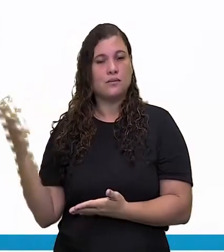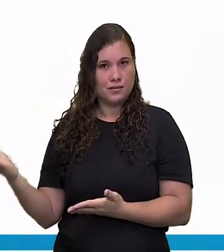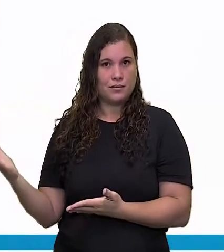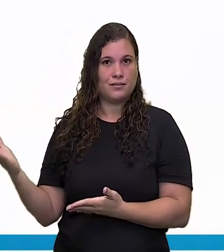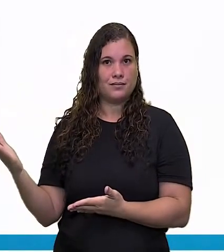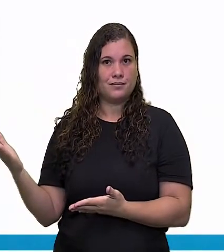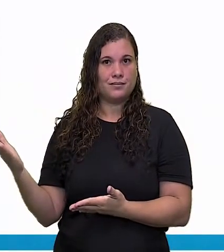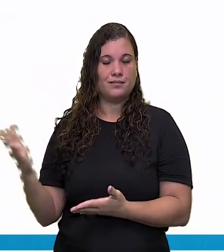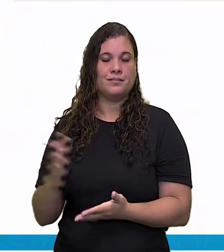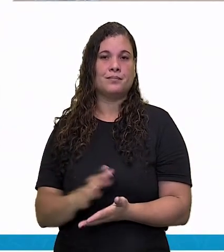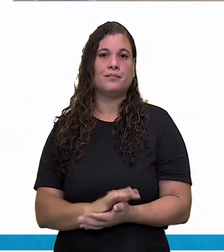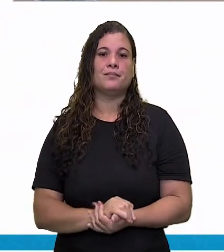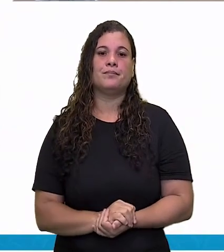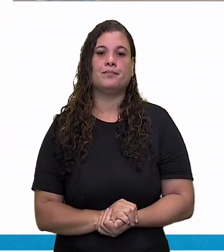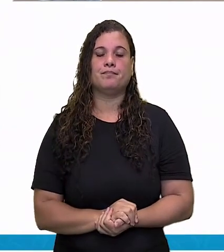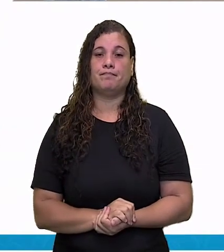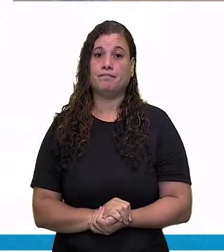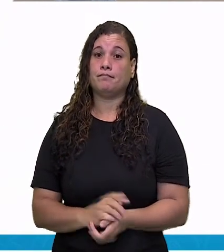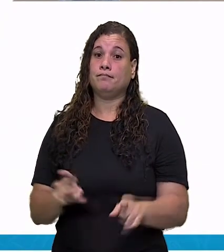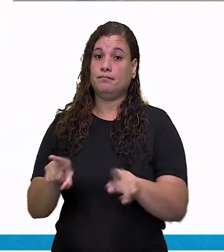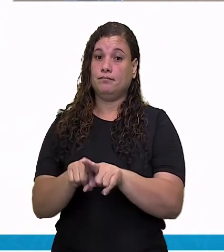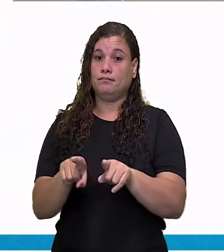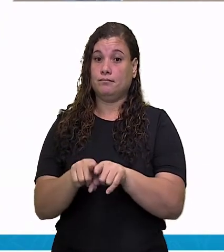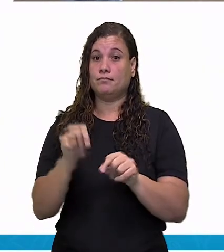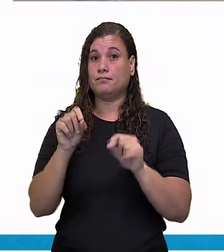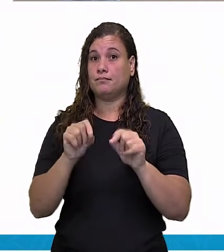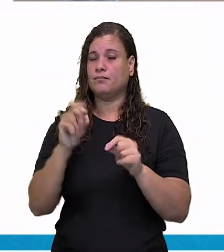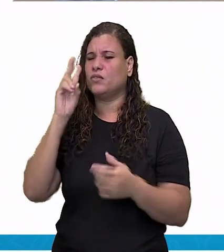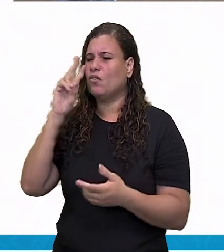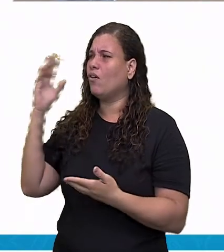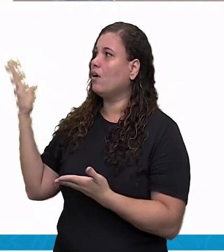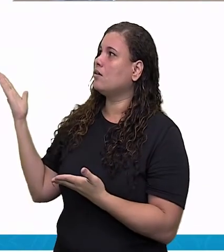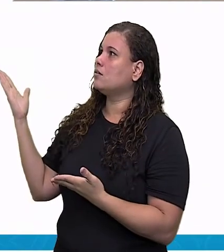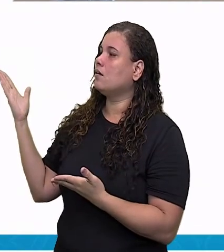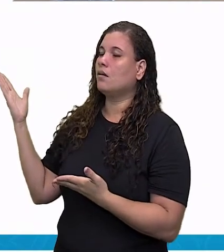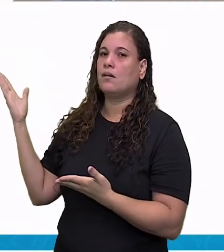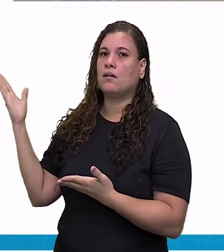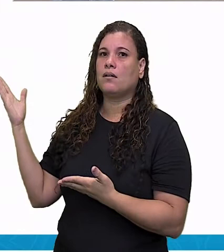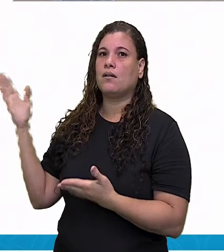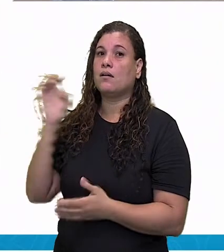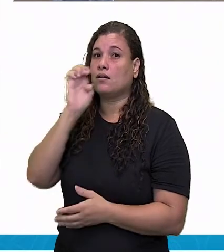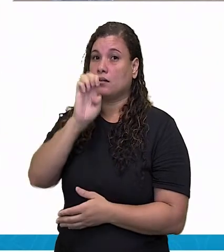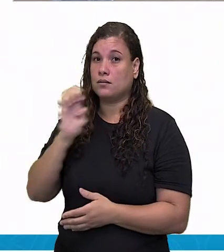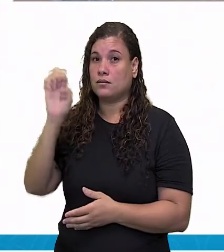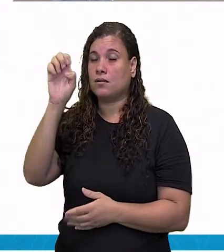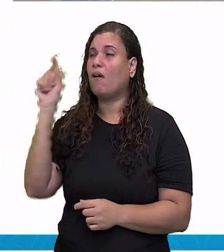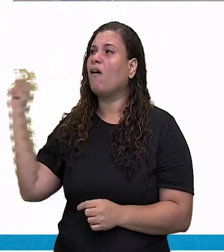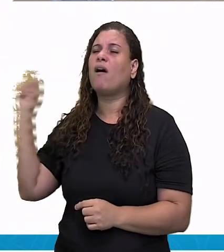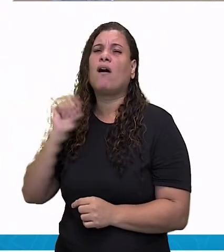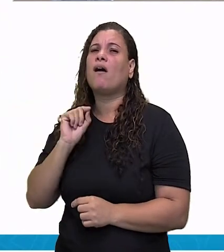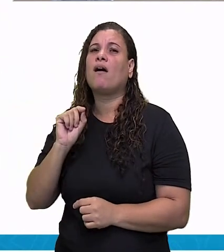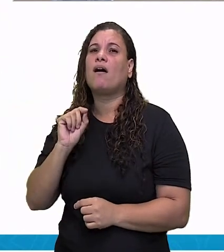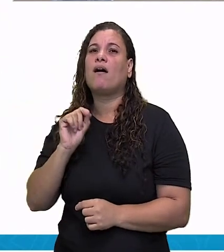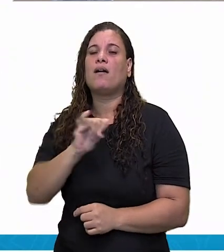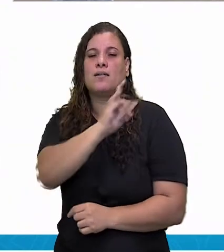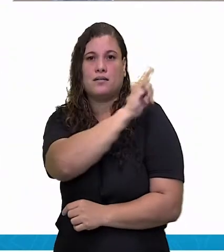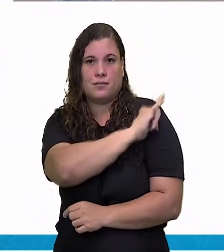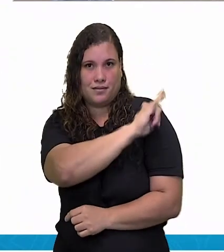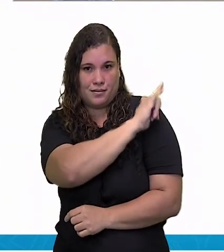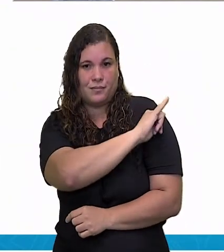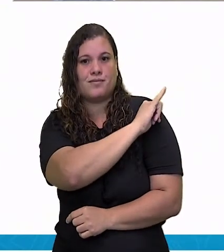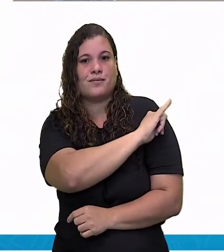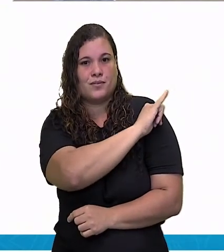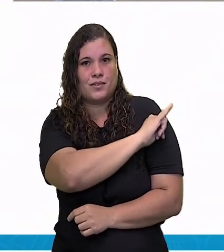histórico cultural é o Corcovado, no Rio de Janeiro. Ele tem o título de patrimônio histórico cultural da